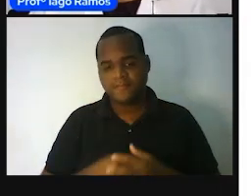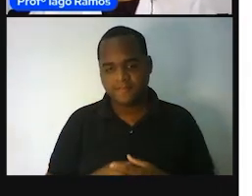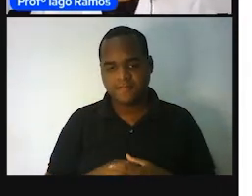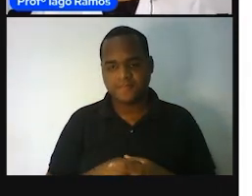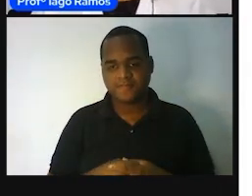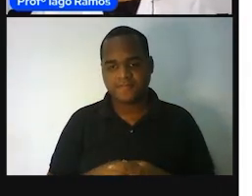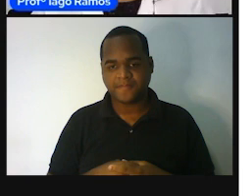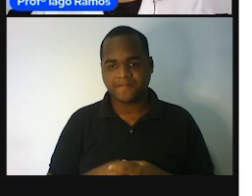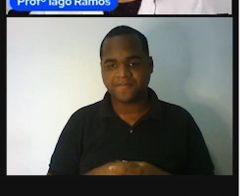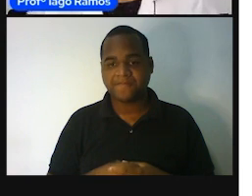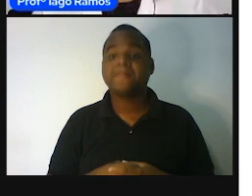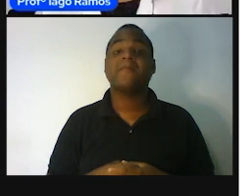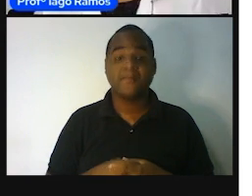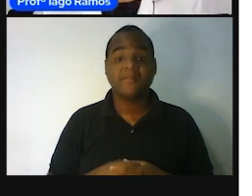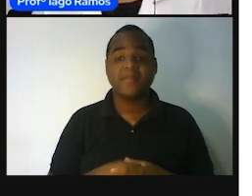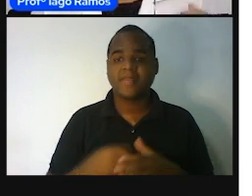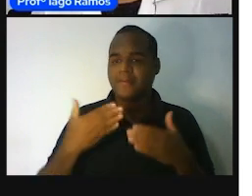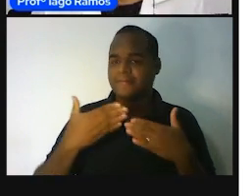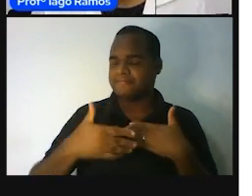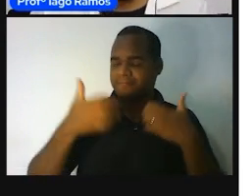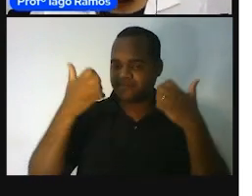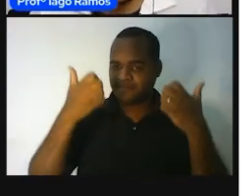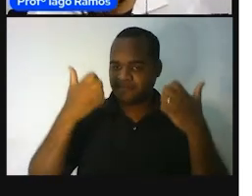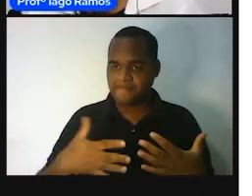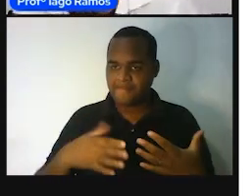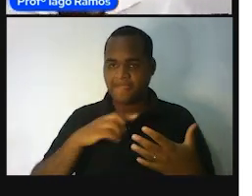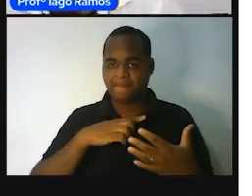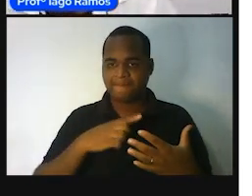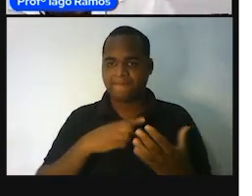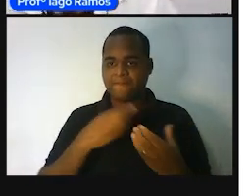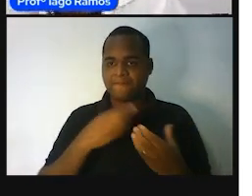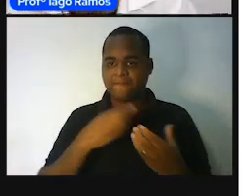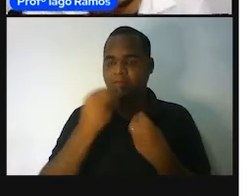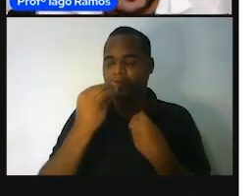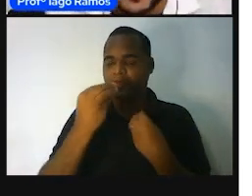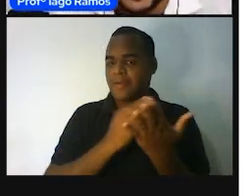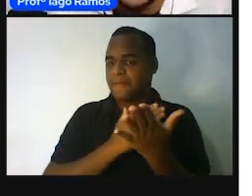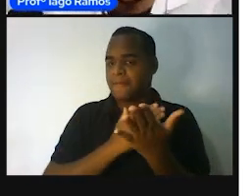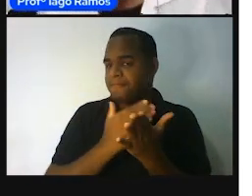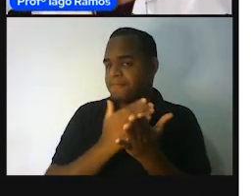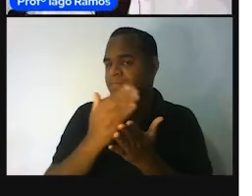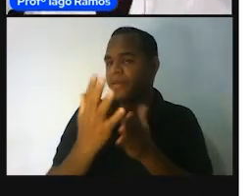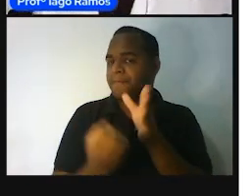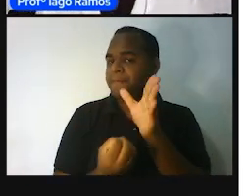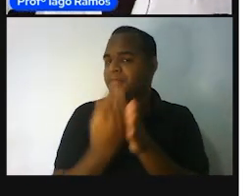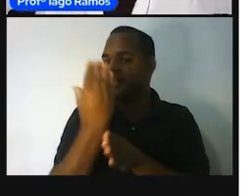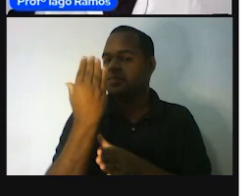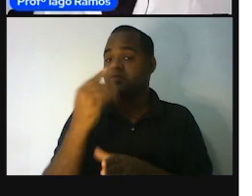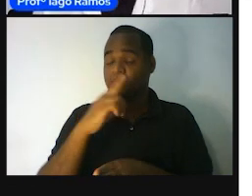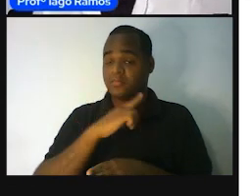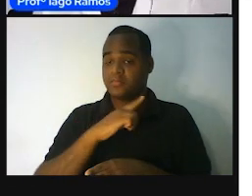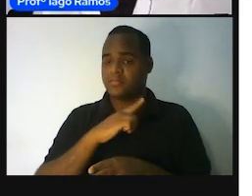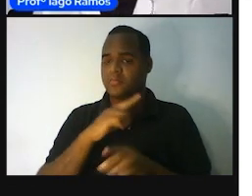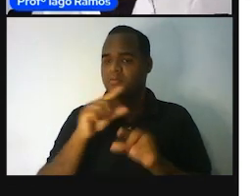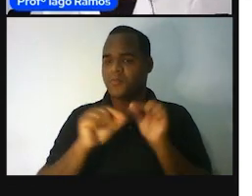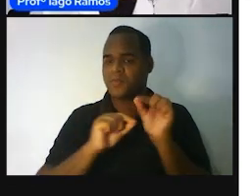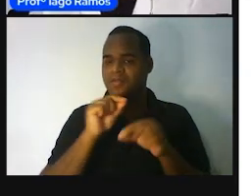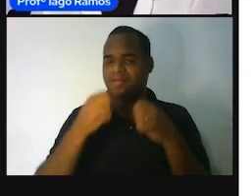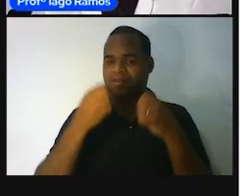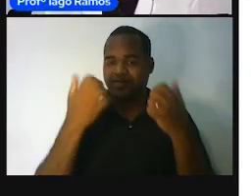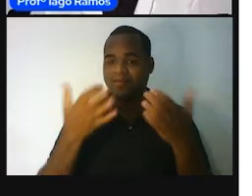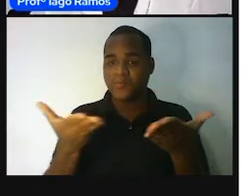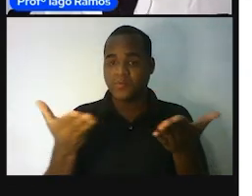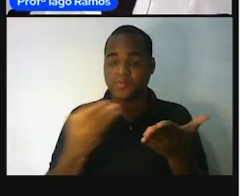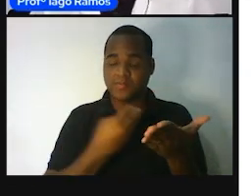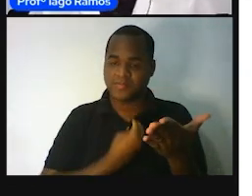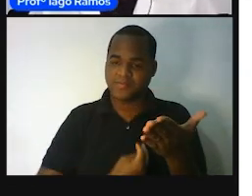Bom, mas aí, como é que surgiu essa coisa de medir? O que existe hoje